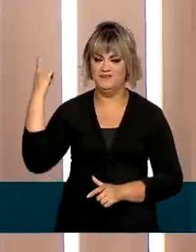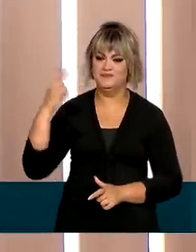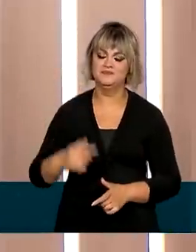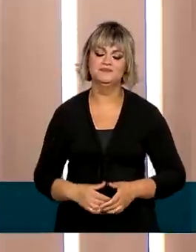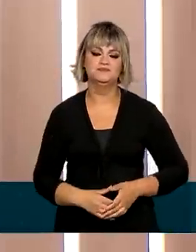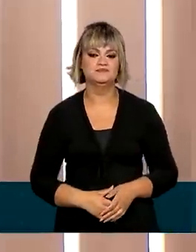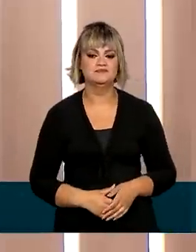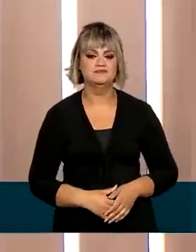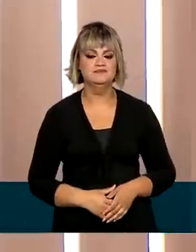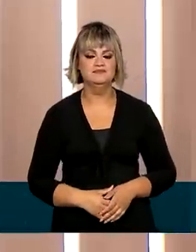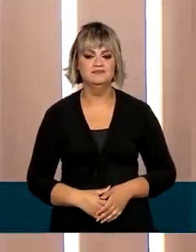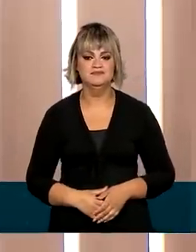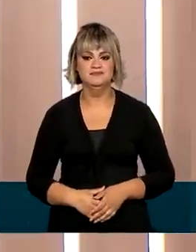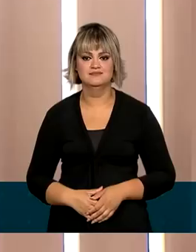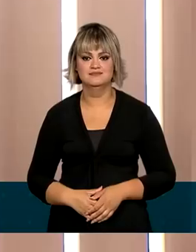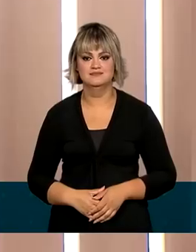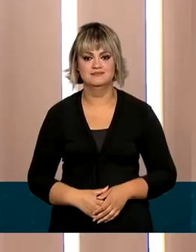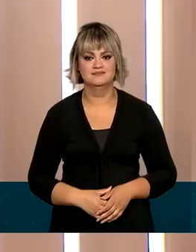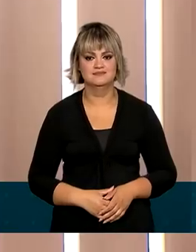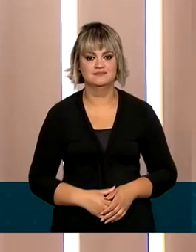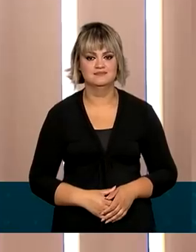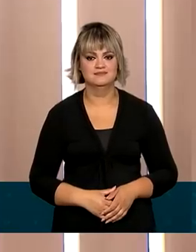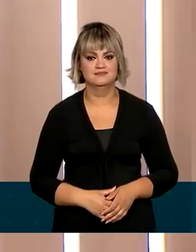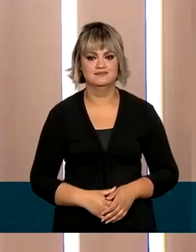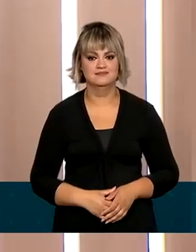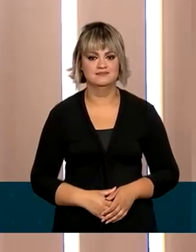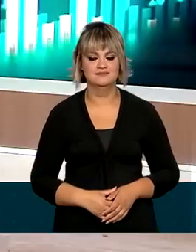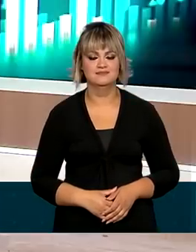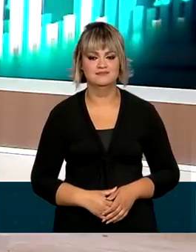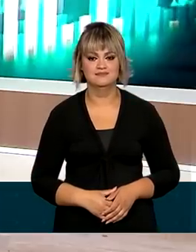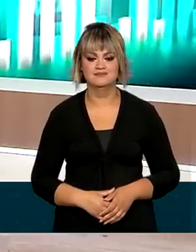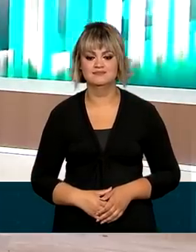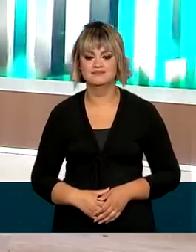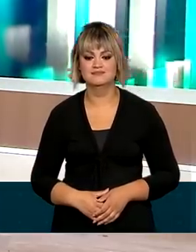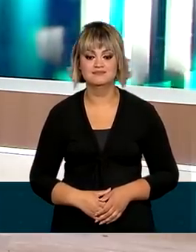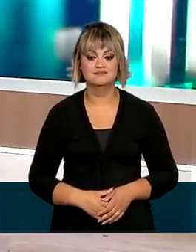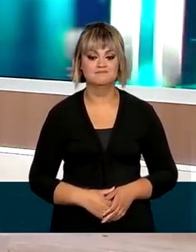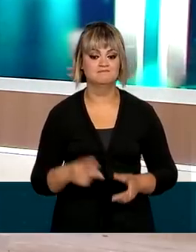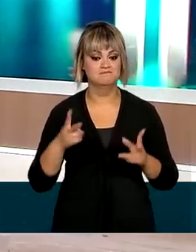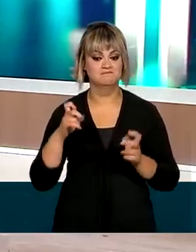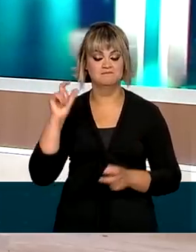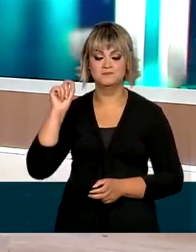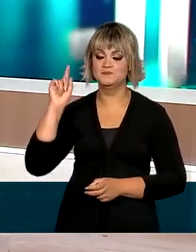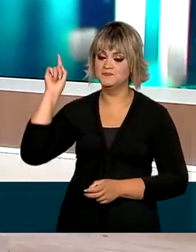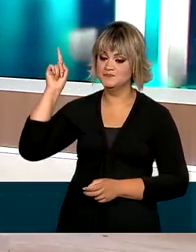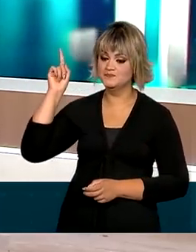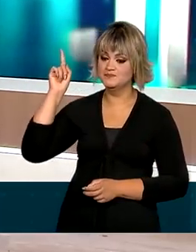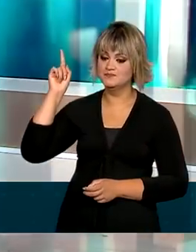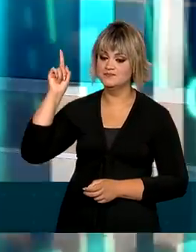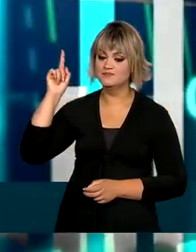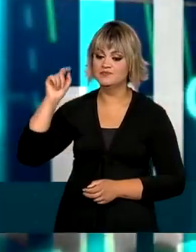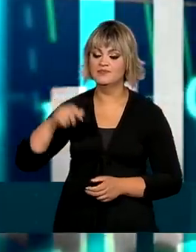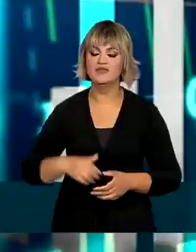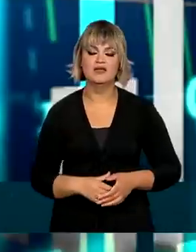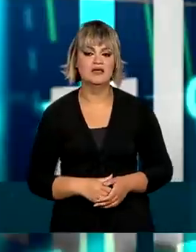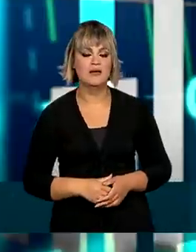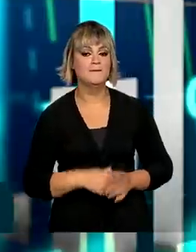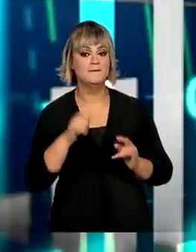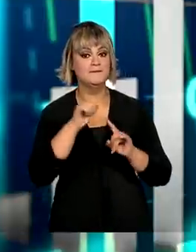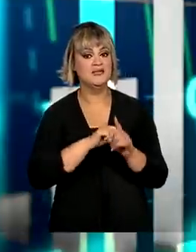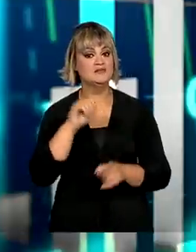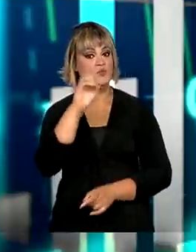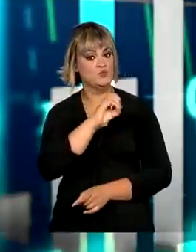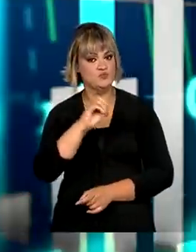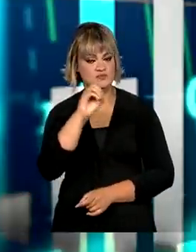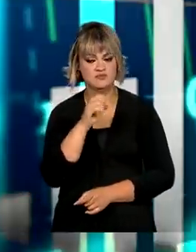telespectador, que passamos a compartilhar a partir de agora. O que nós podemos observar, então, nessa arte? Que em outubro